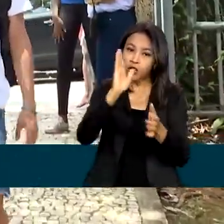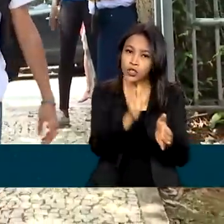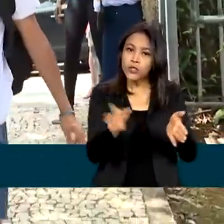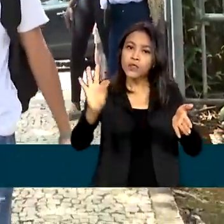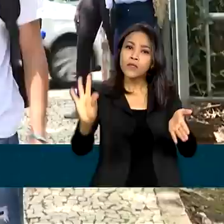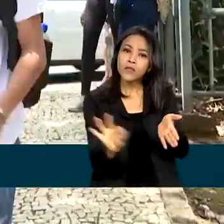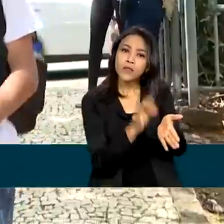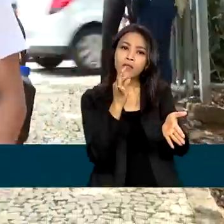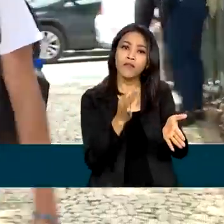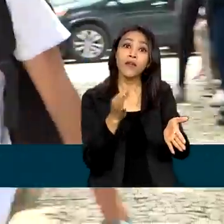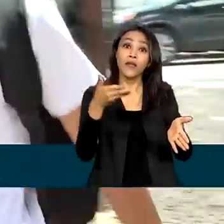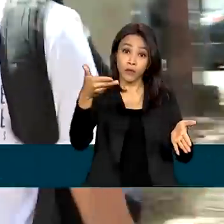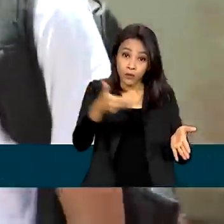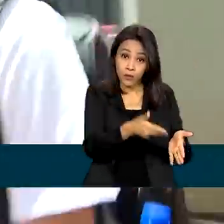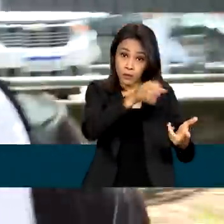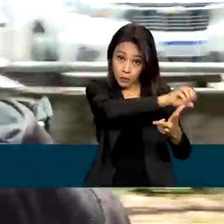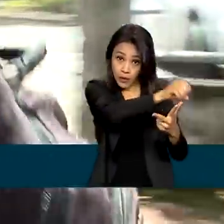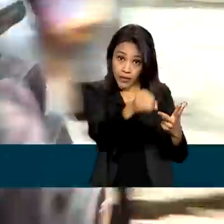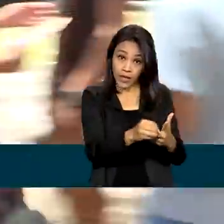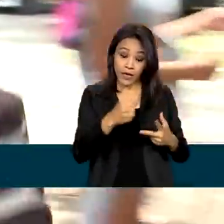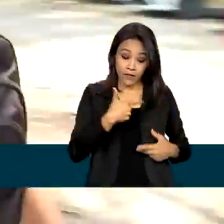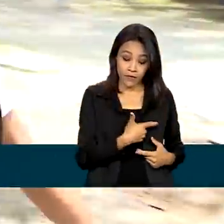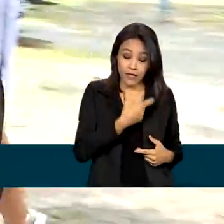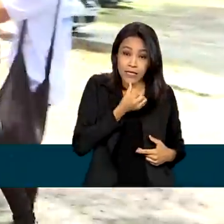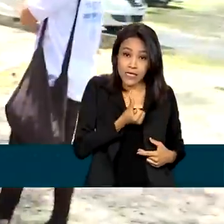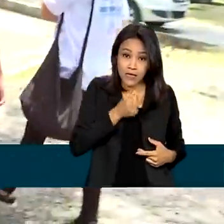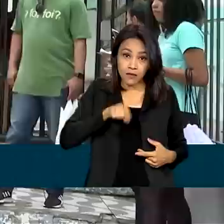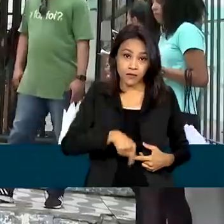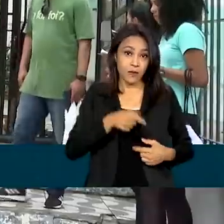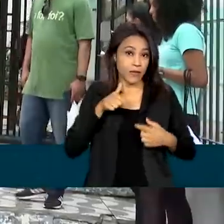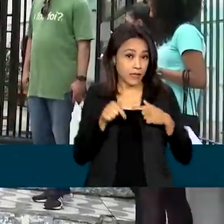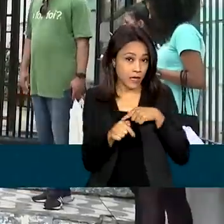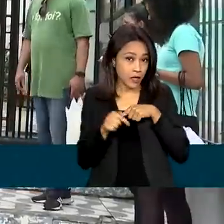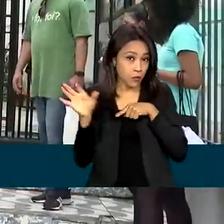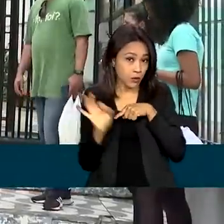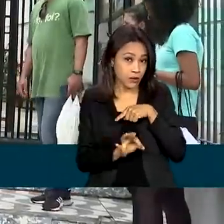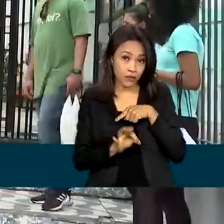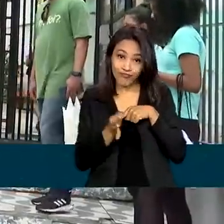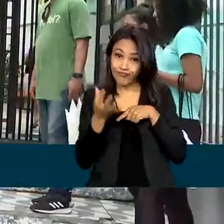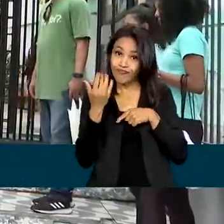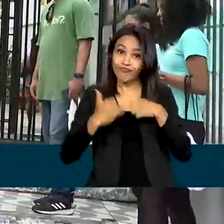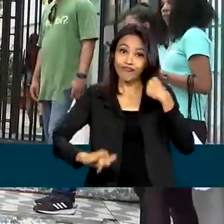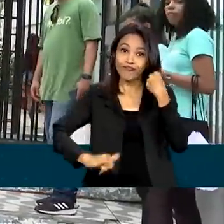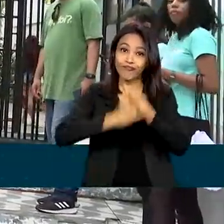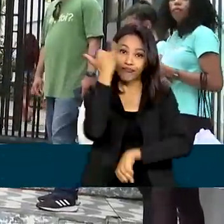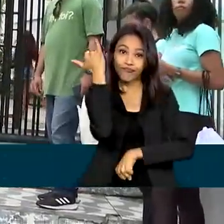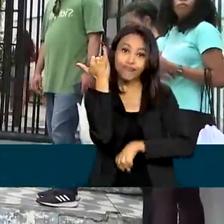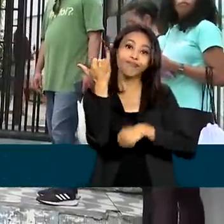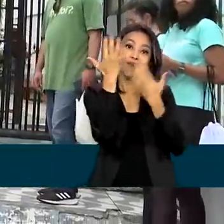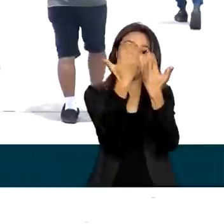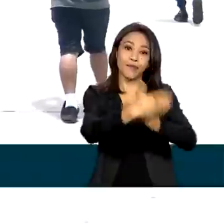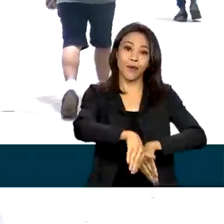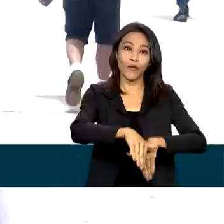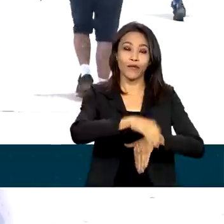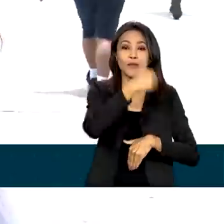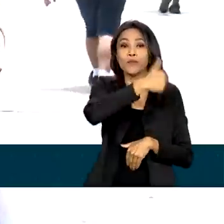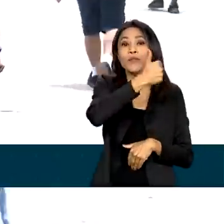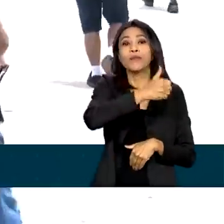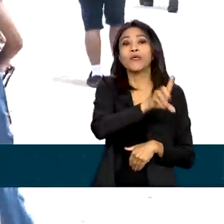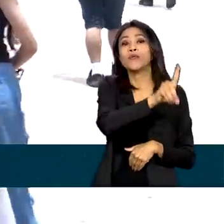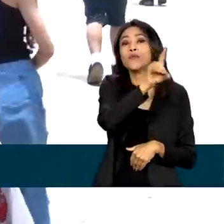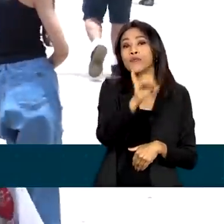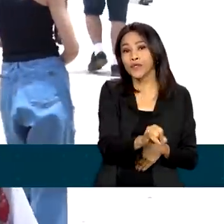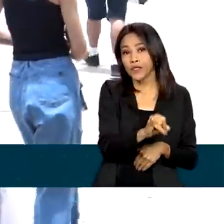esta edição do Enem, 26,7% não compareceram para fazer as provas do primeiro dia.